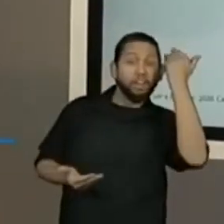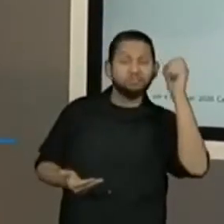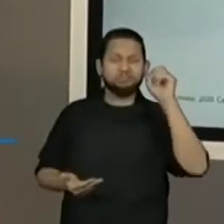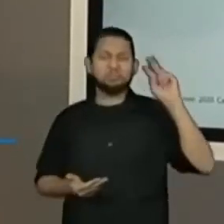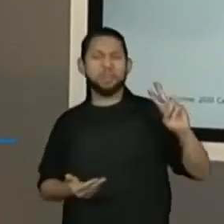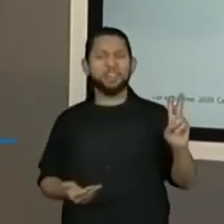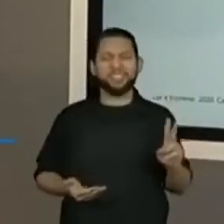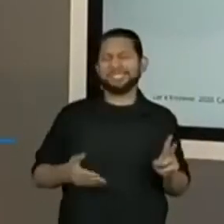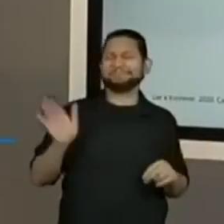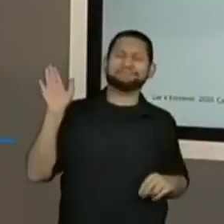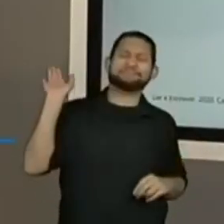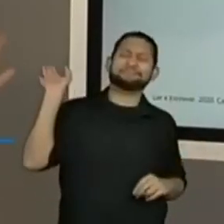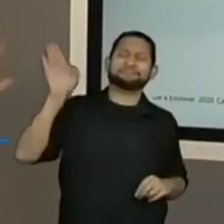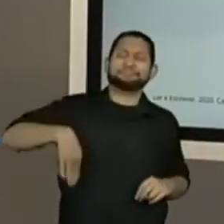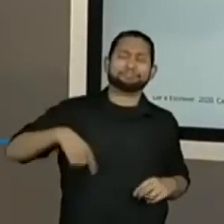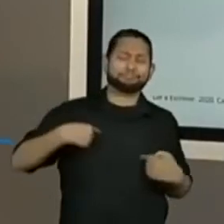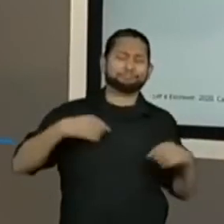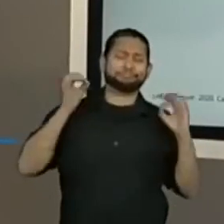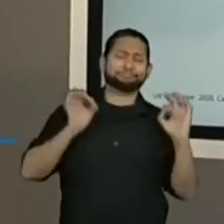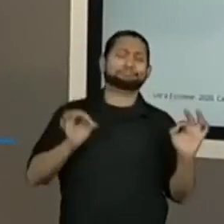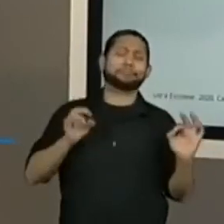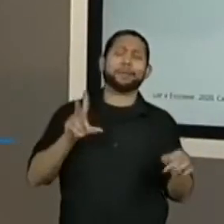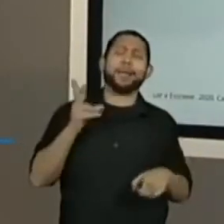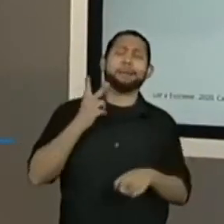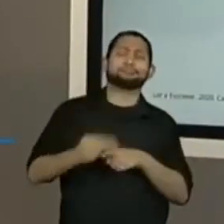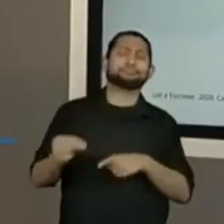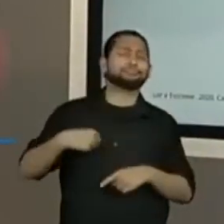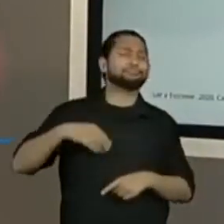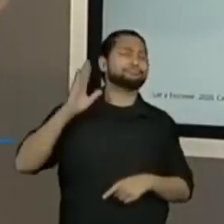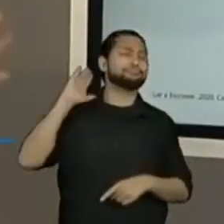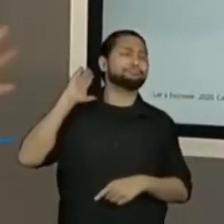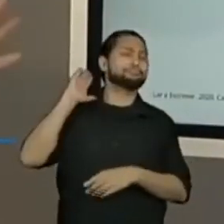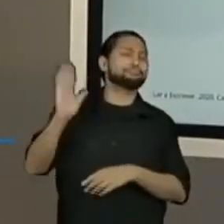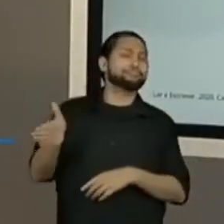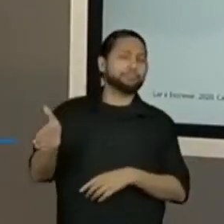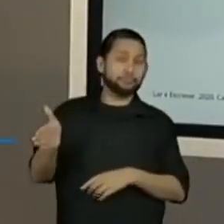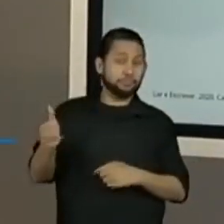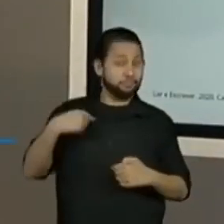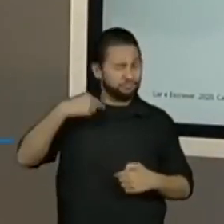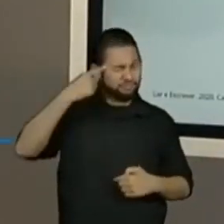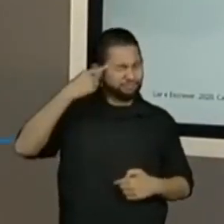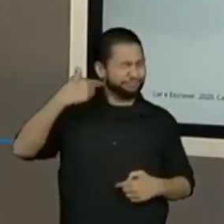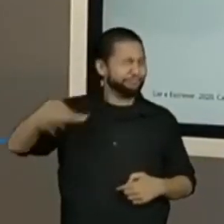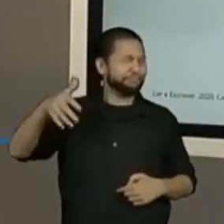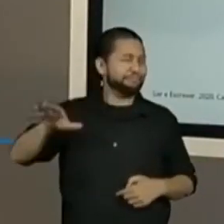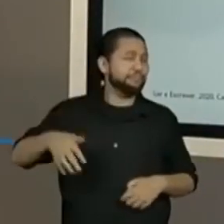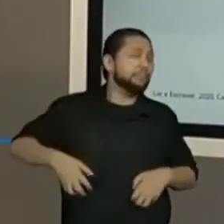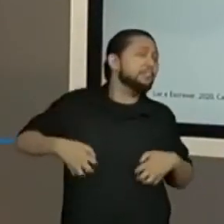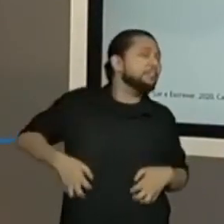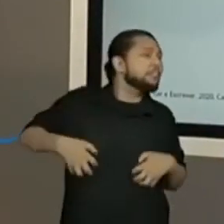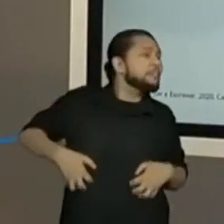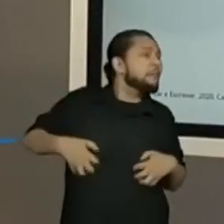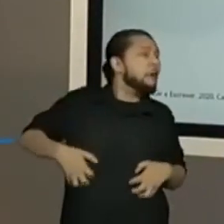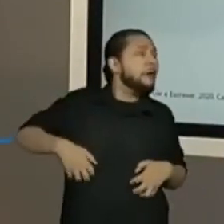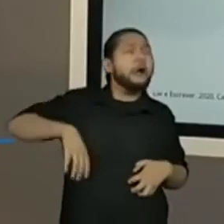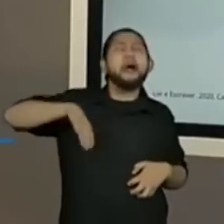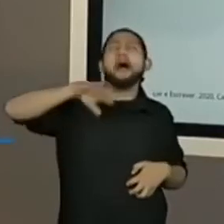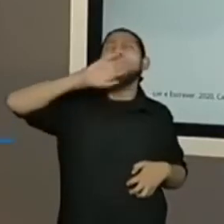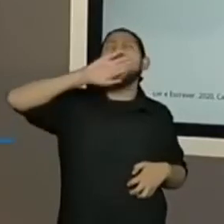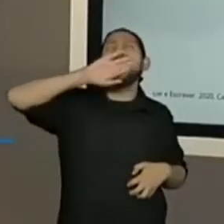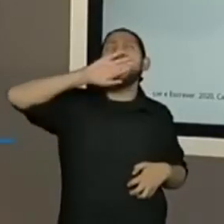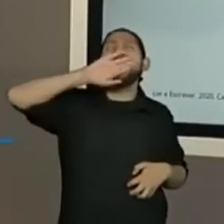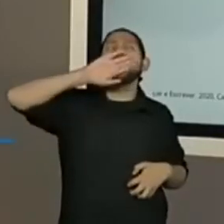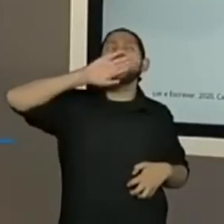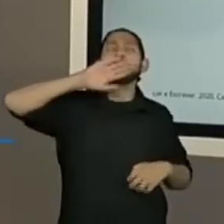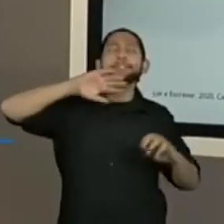esperta, né? Achou que com certeza ela ia ganhar muito fácil, subestimou o adversário, né? E foi tirar